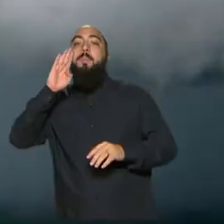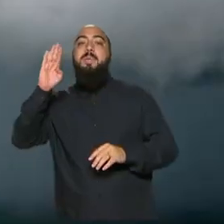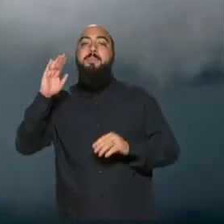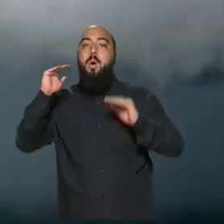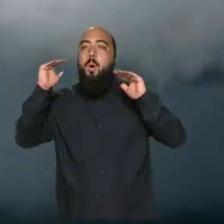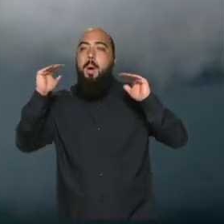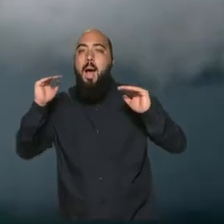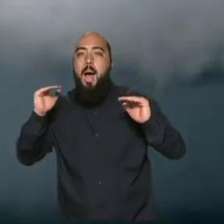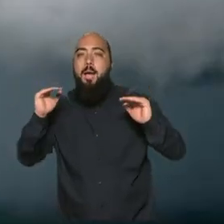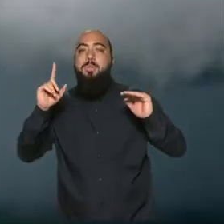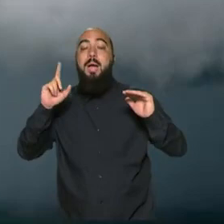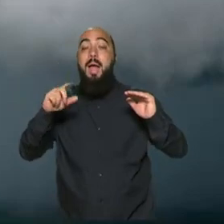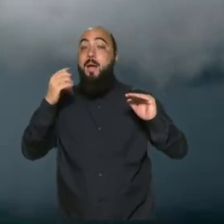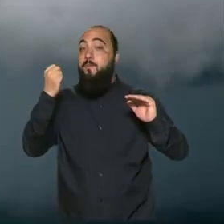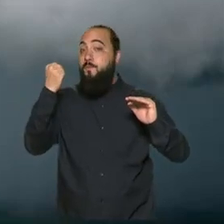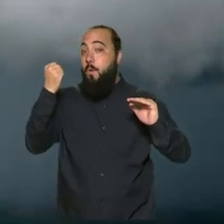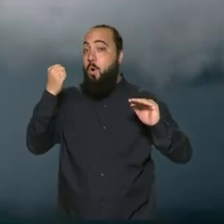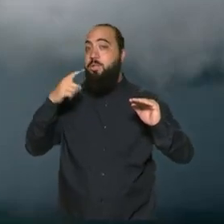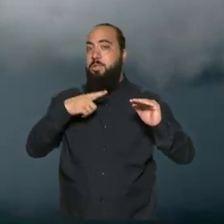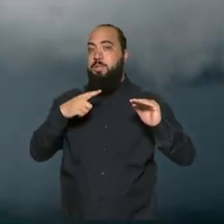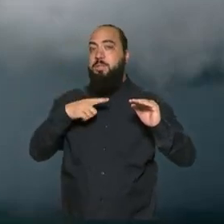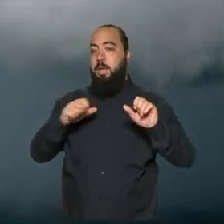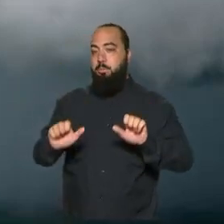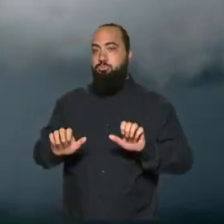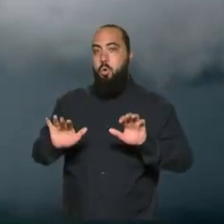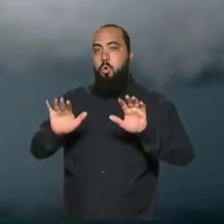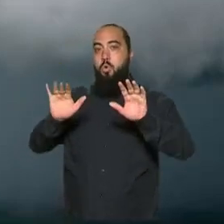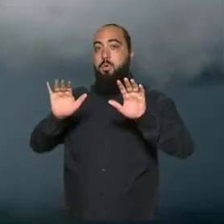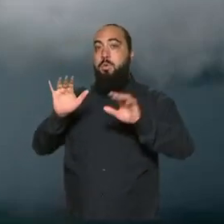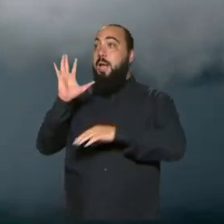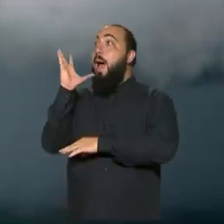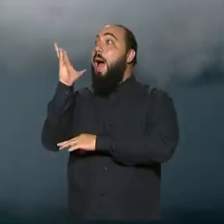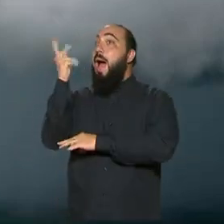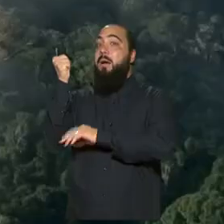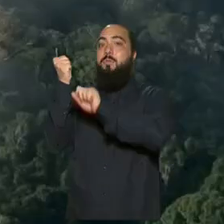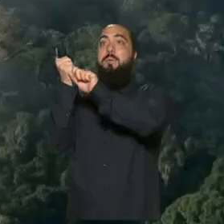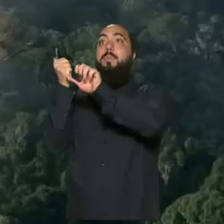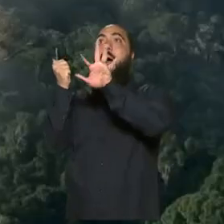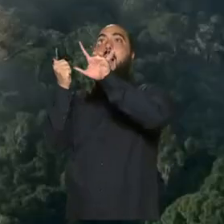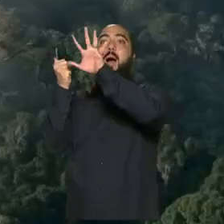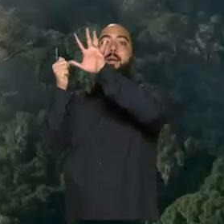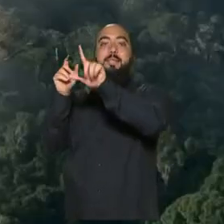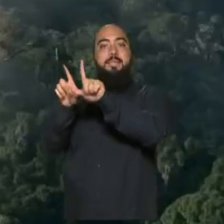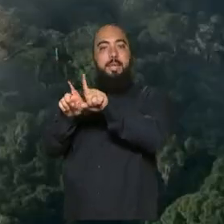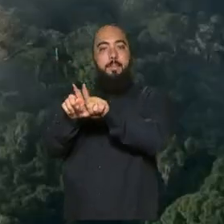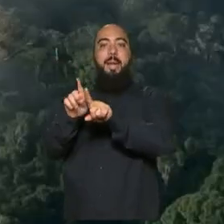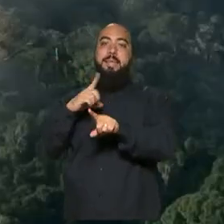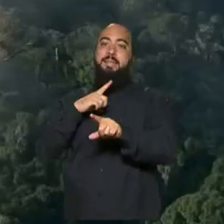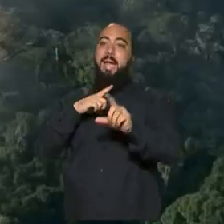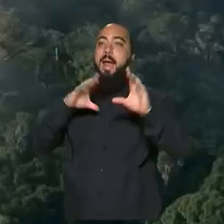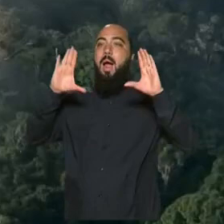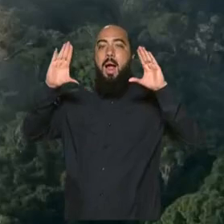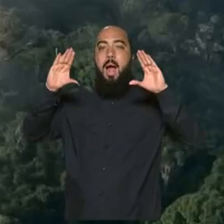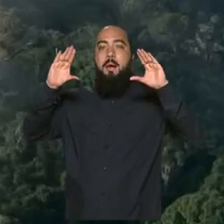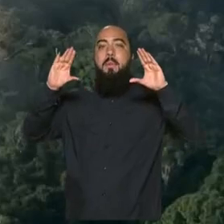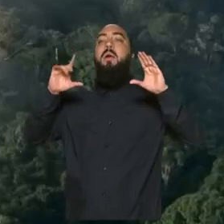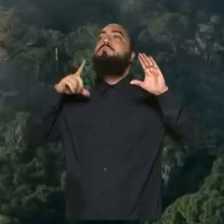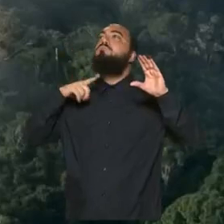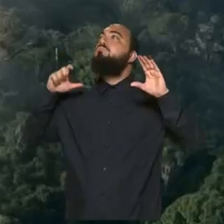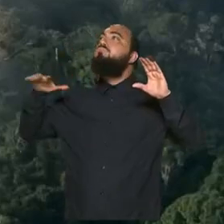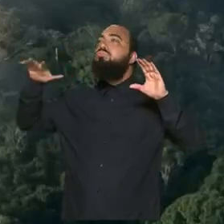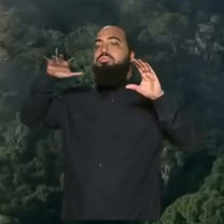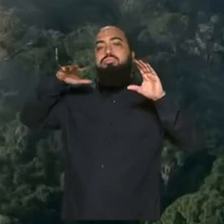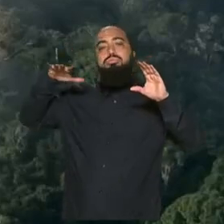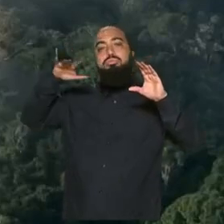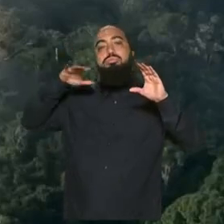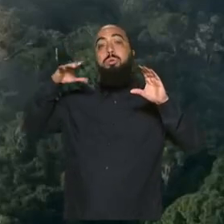por conta da grande evapotranspiração das árvores naquela região. Essa camada mais baixa ela tem assim